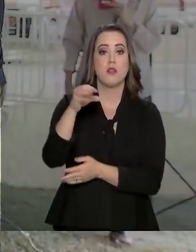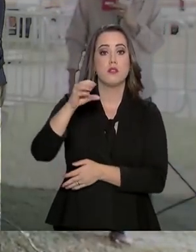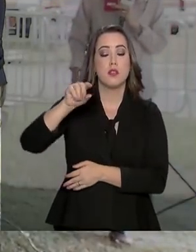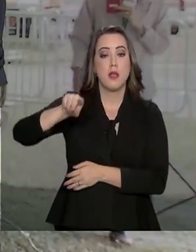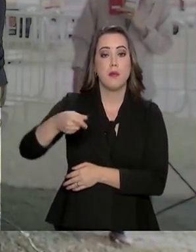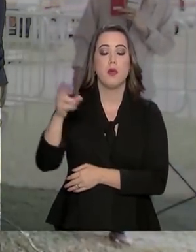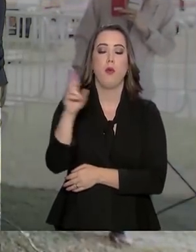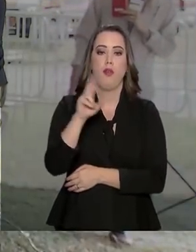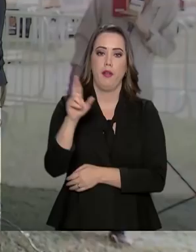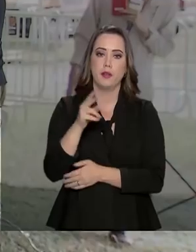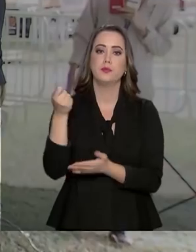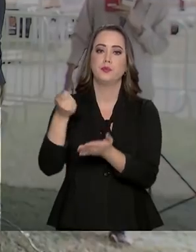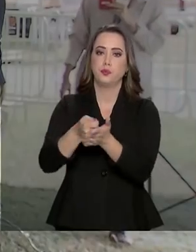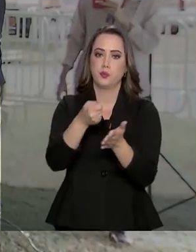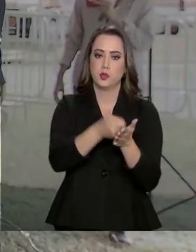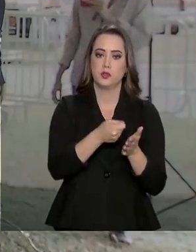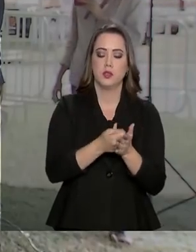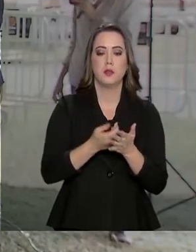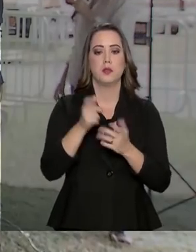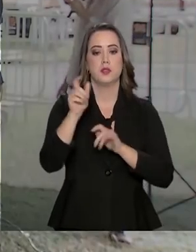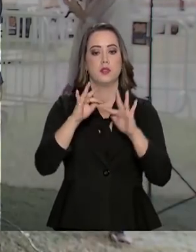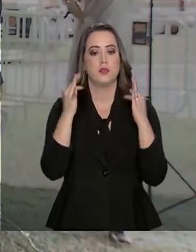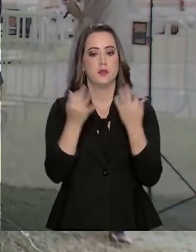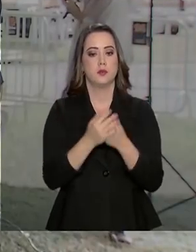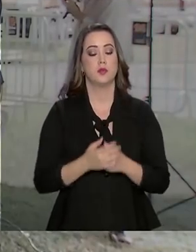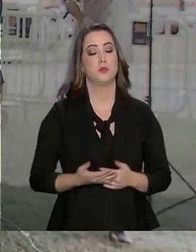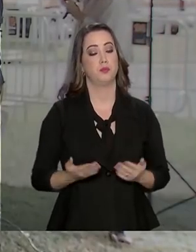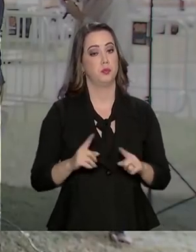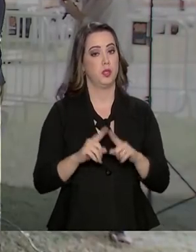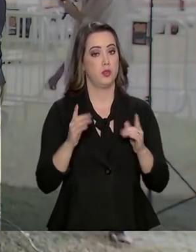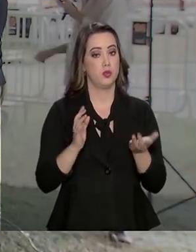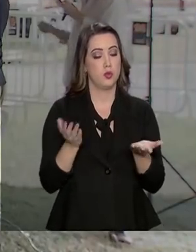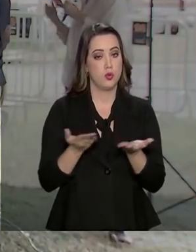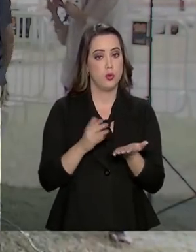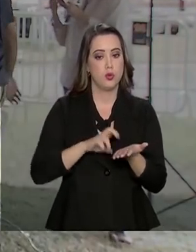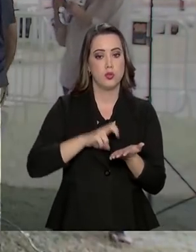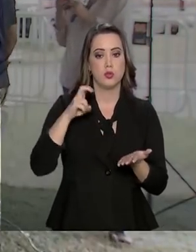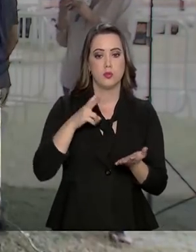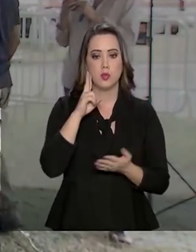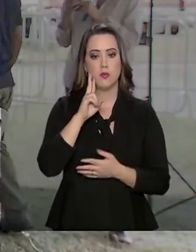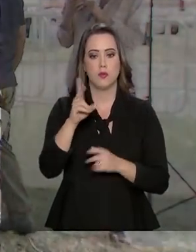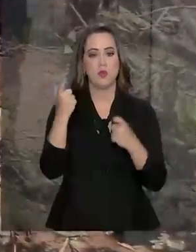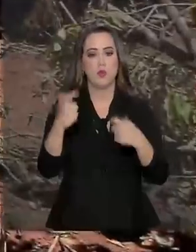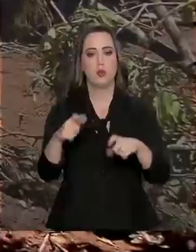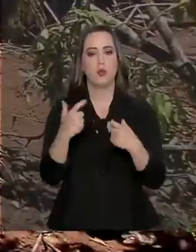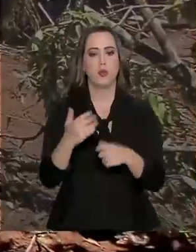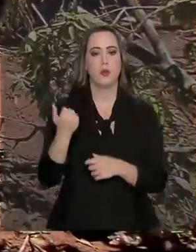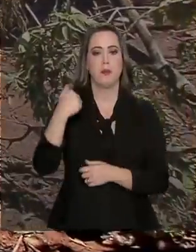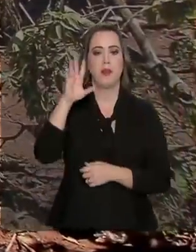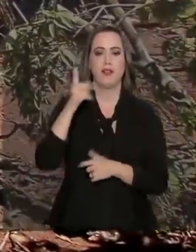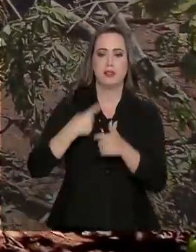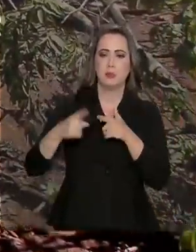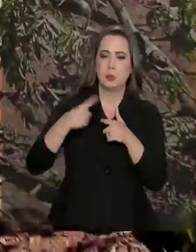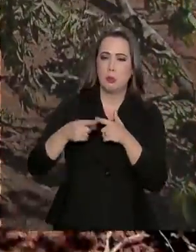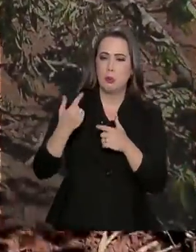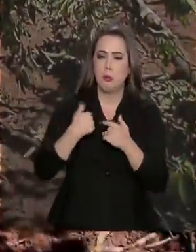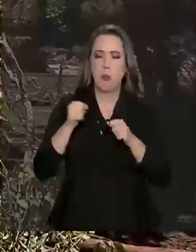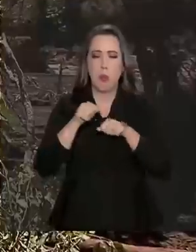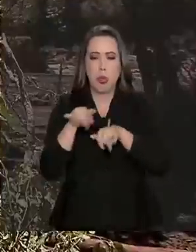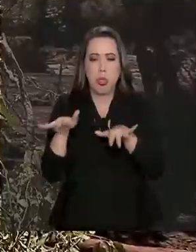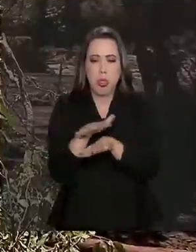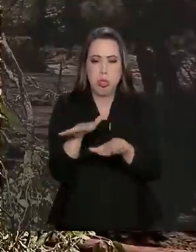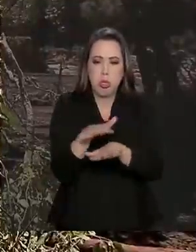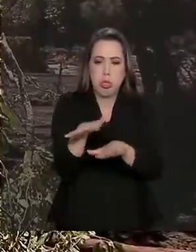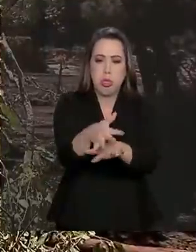vítimas pelos danos causados e hoje de manhã eu fui até o Parque da Cachoeira uma das regiões mais afetadas por